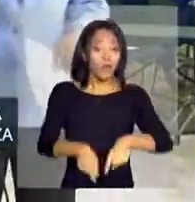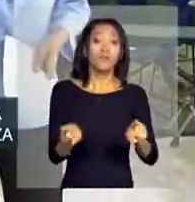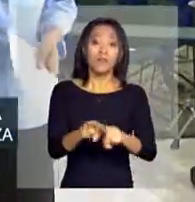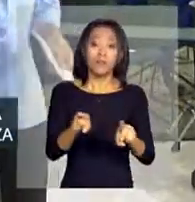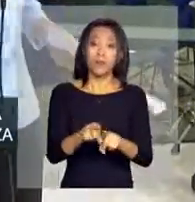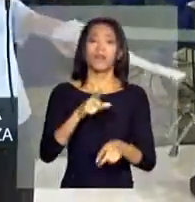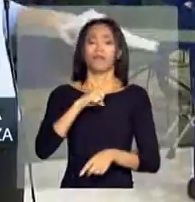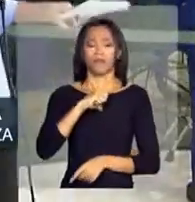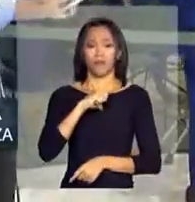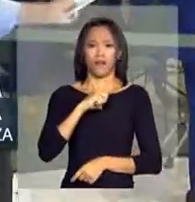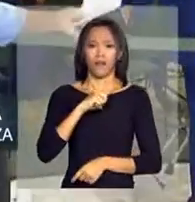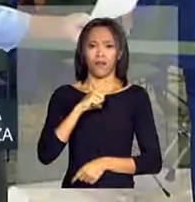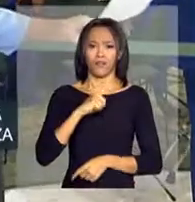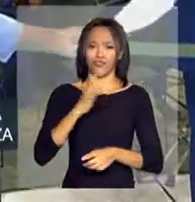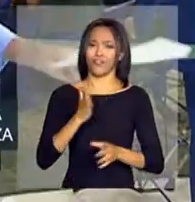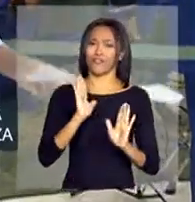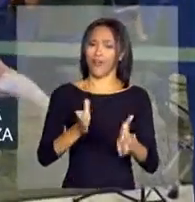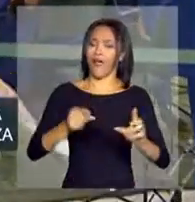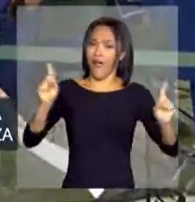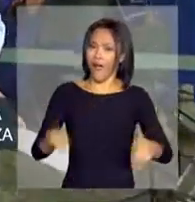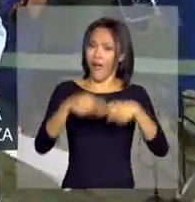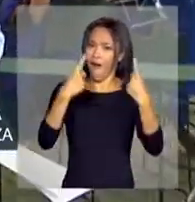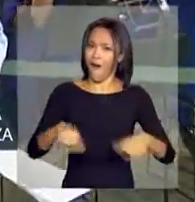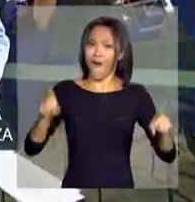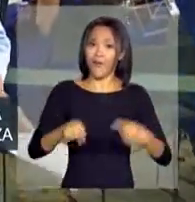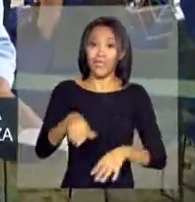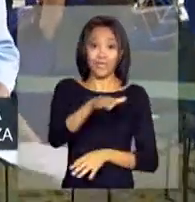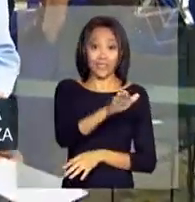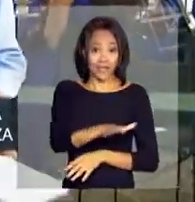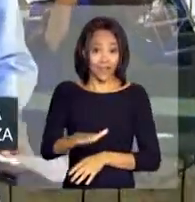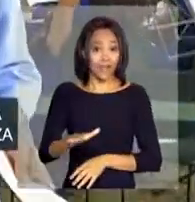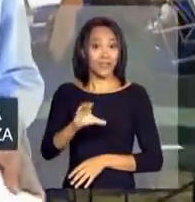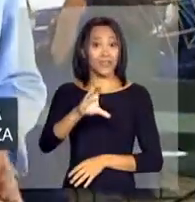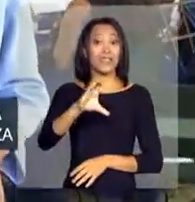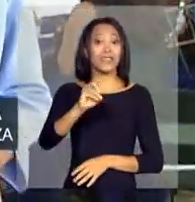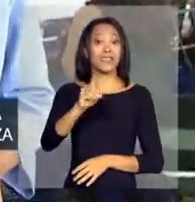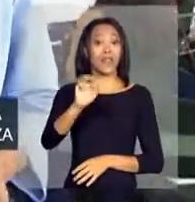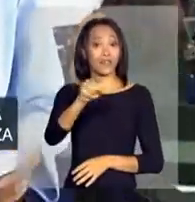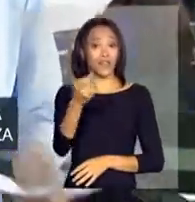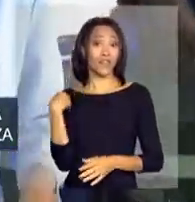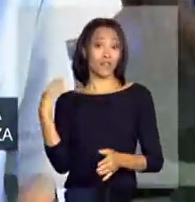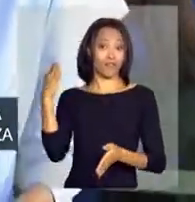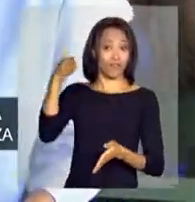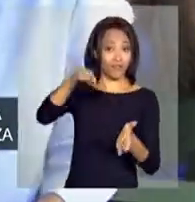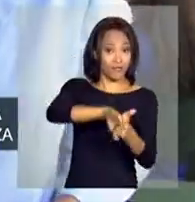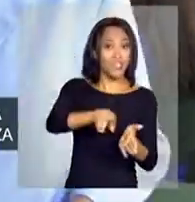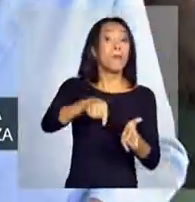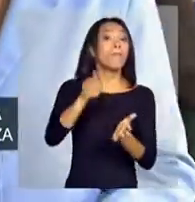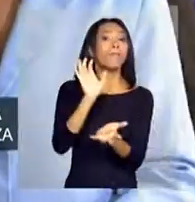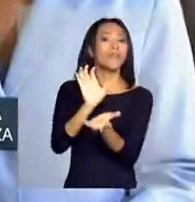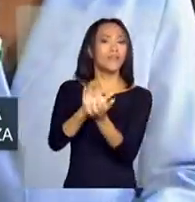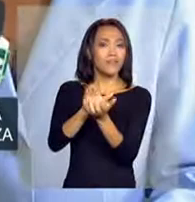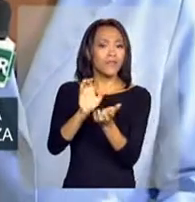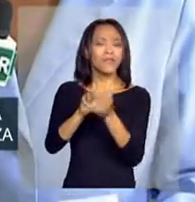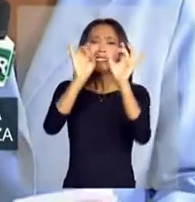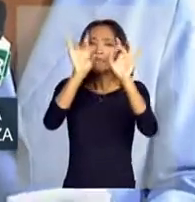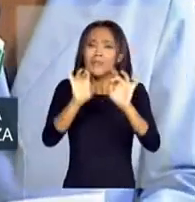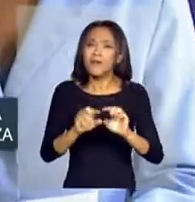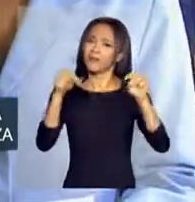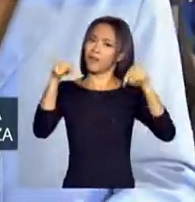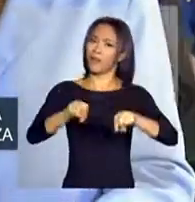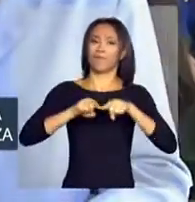está a orquestra Criança Cidadã, que veio de Pernambuco especialmente para essa